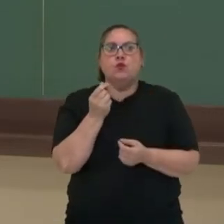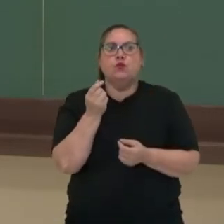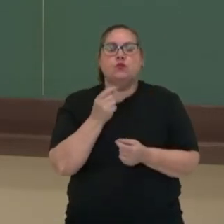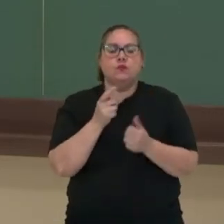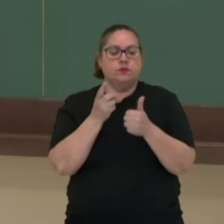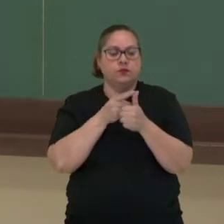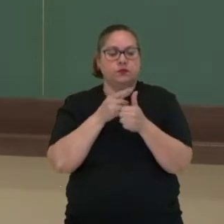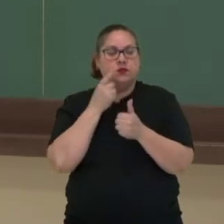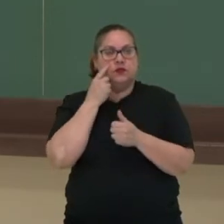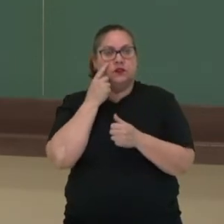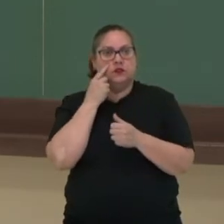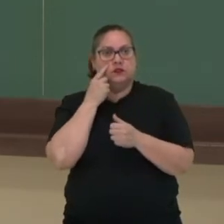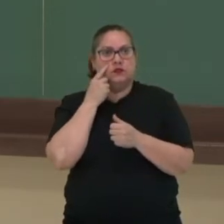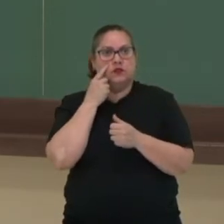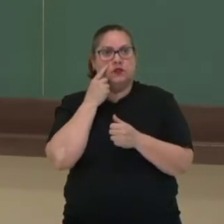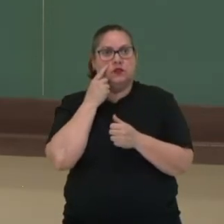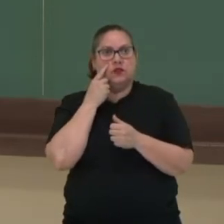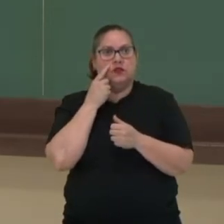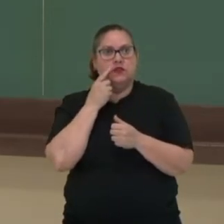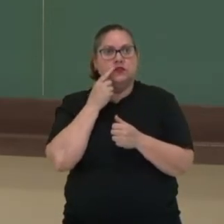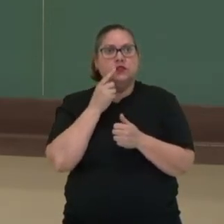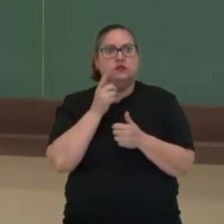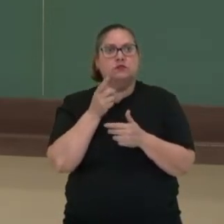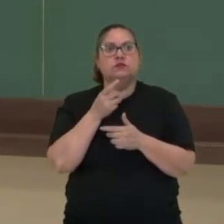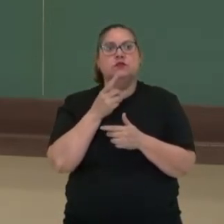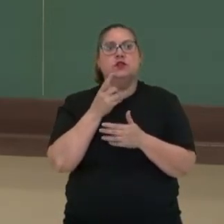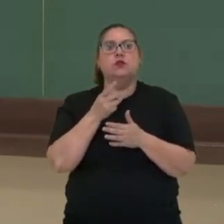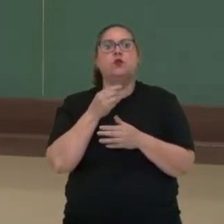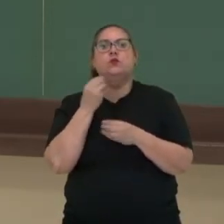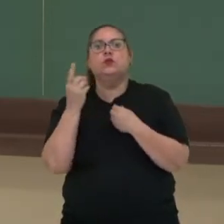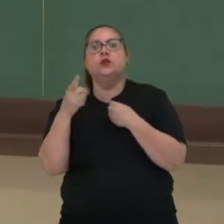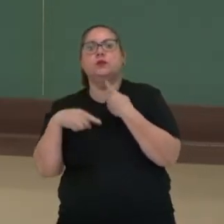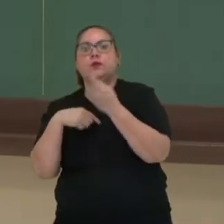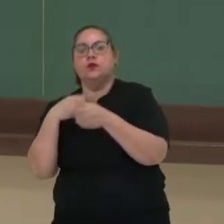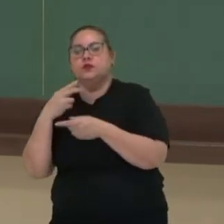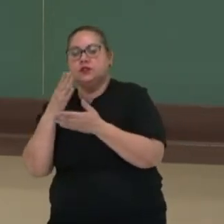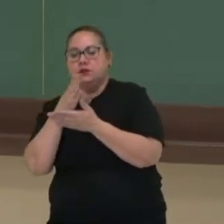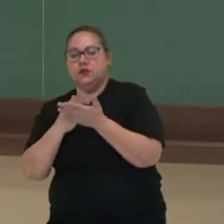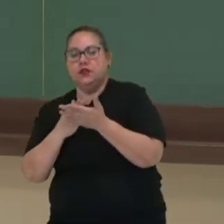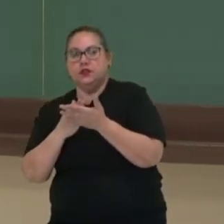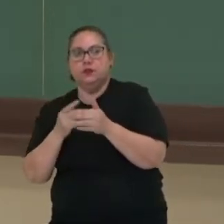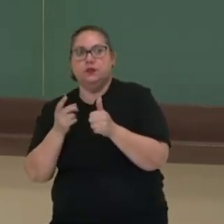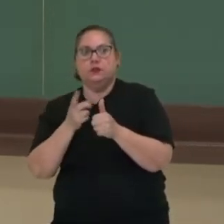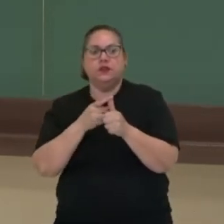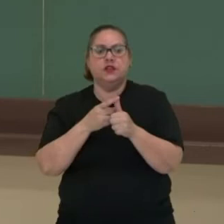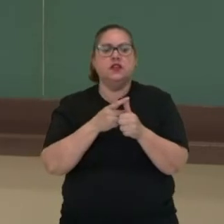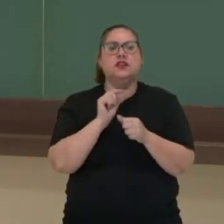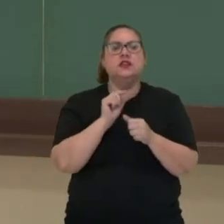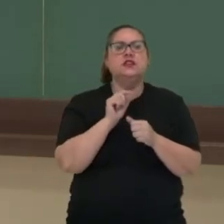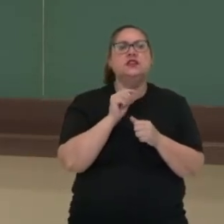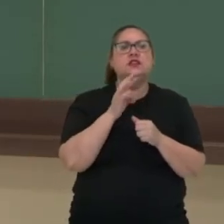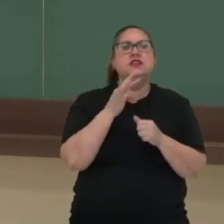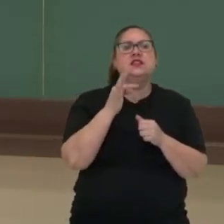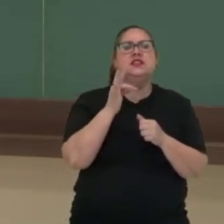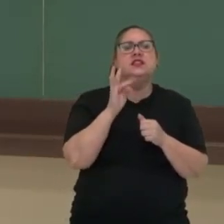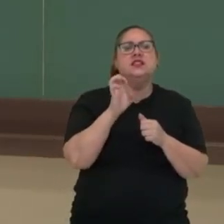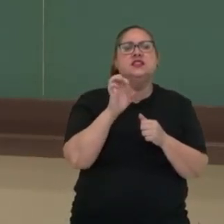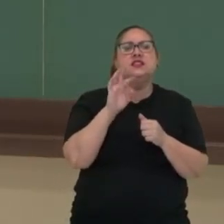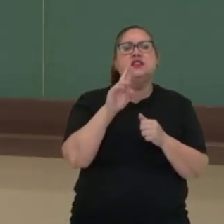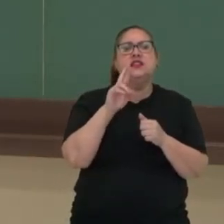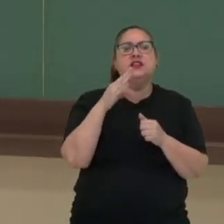Primeiro o que a gente tem que identificar qual que a terça parte e depois ali a metade. O que é terça parte? Quando a gente fala